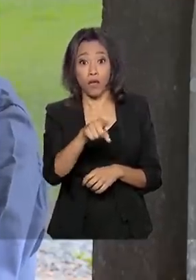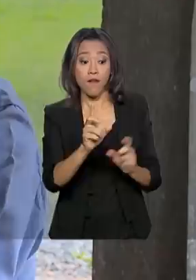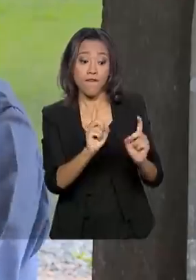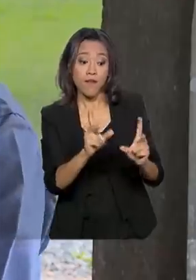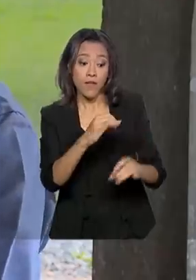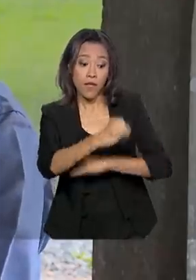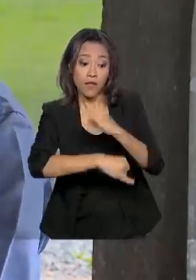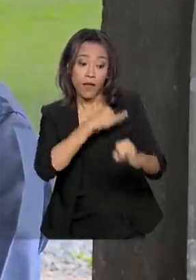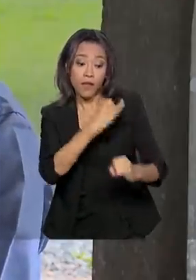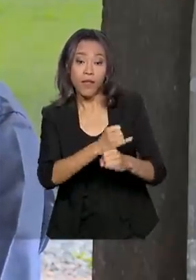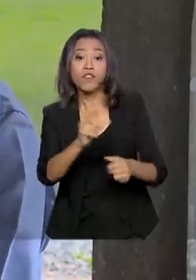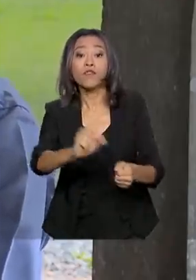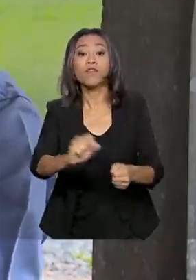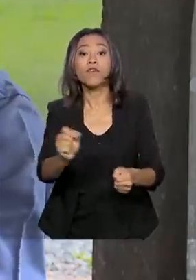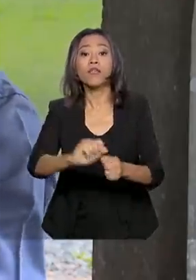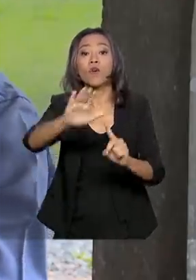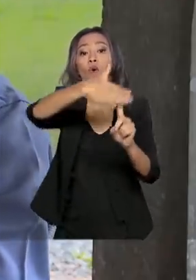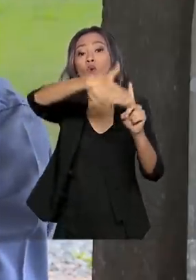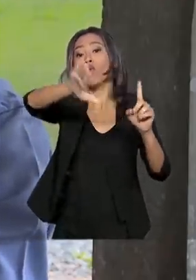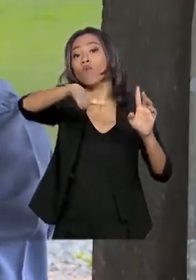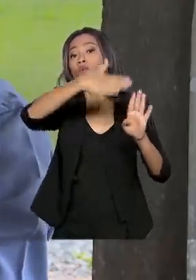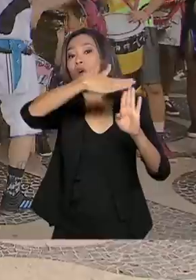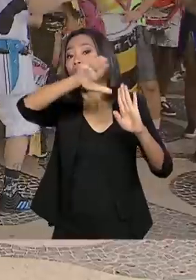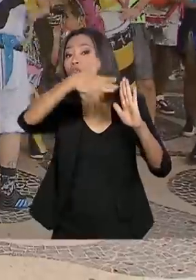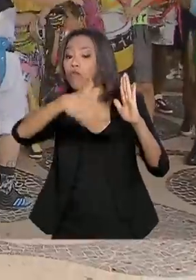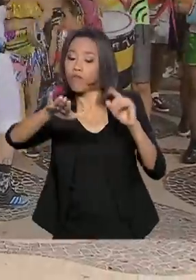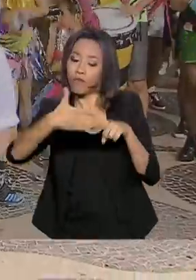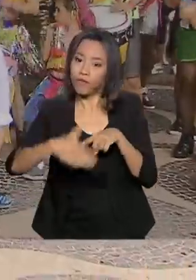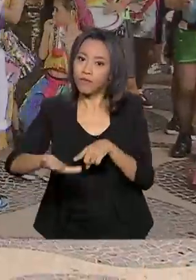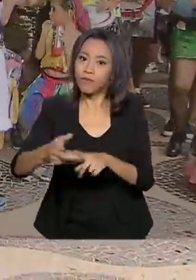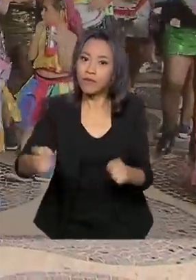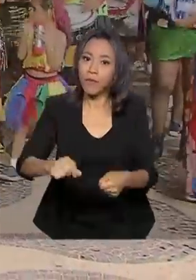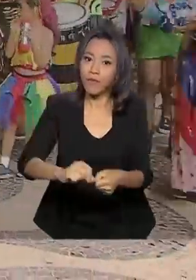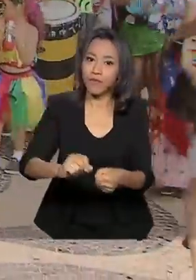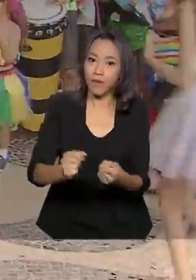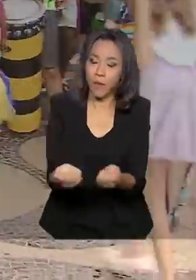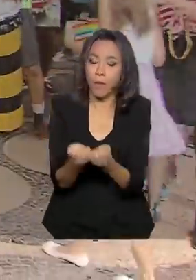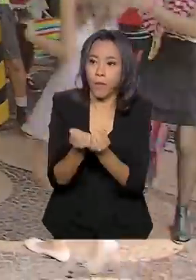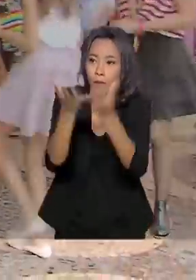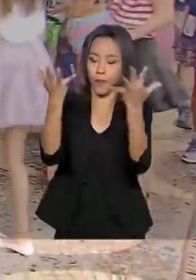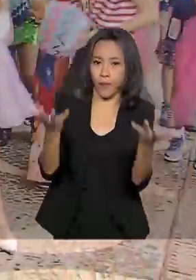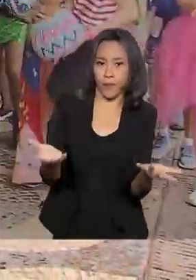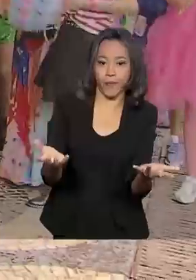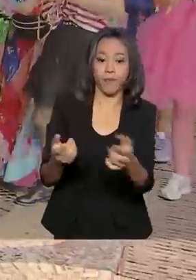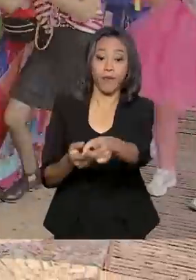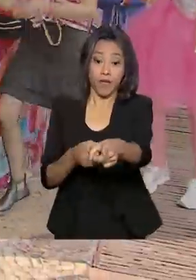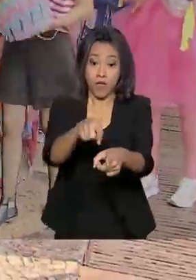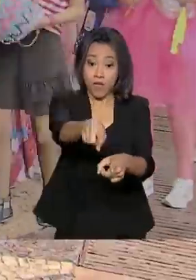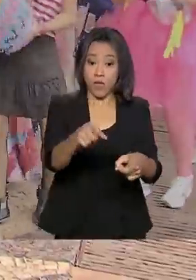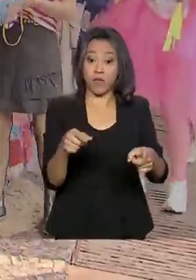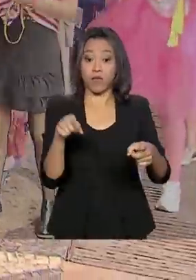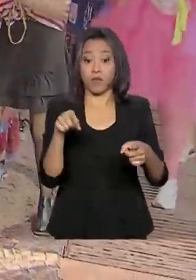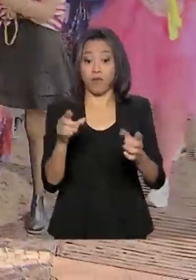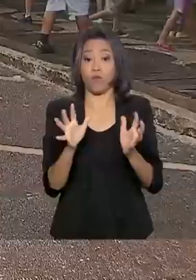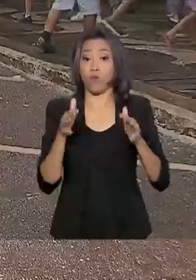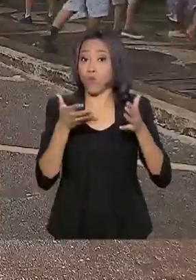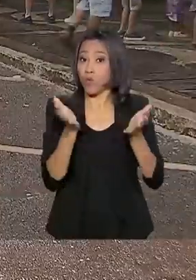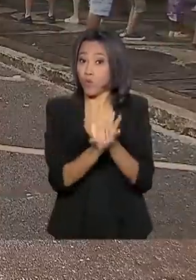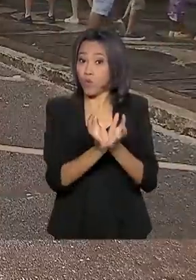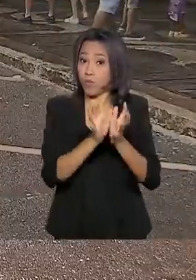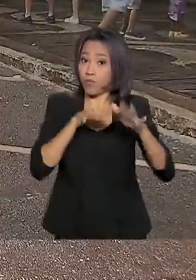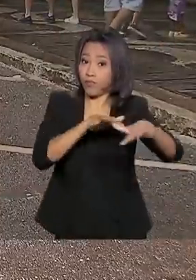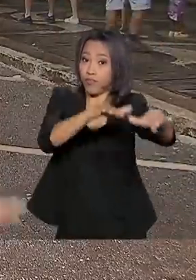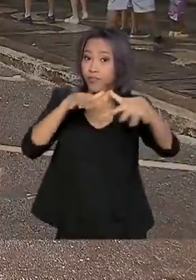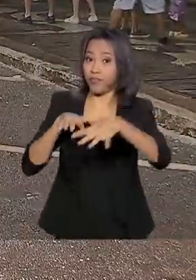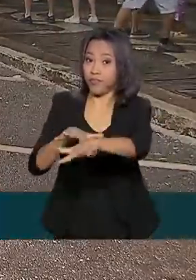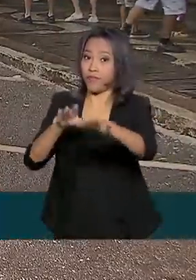feitos de folhas de árvores. É uma opção. O Patubatê, um dos blocos da capital federal, entrou no clima. Esse é